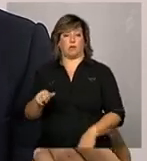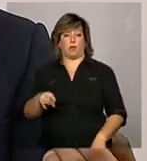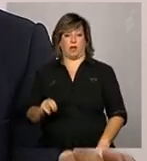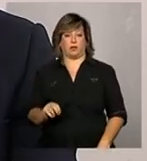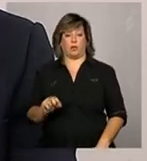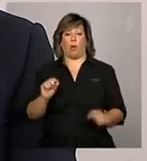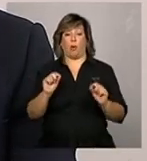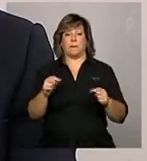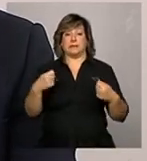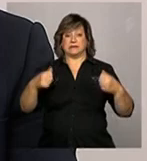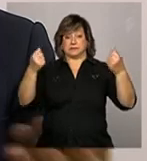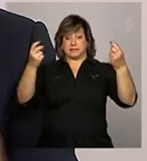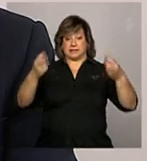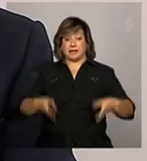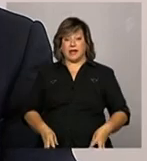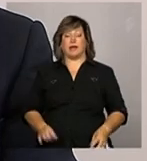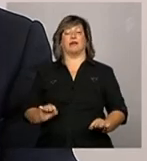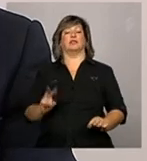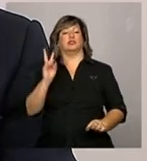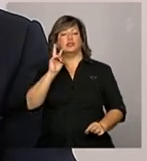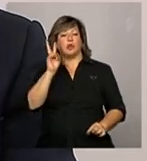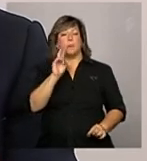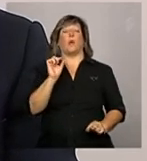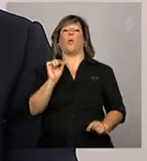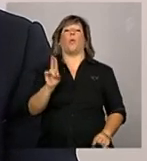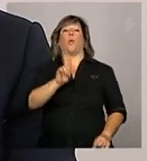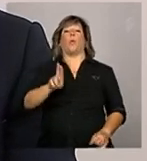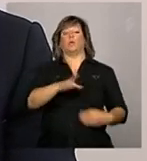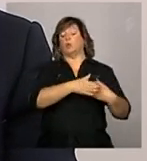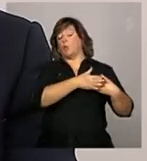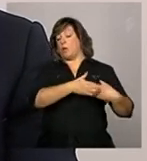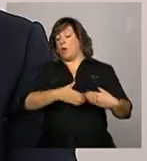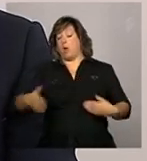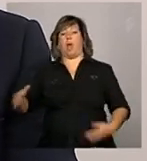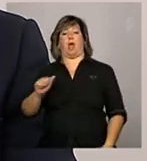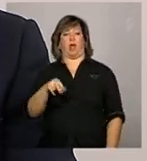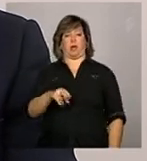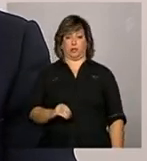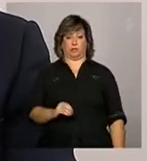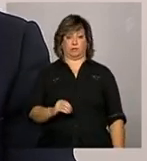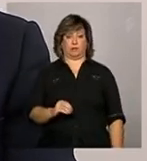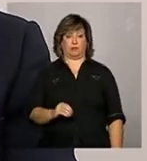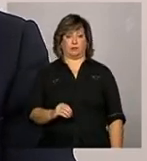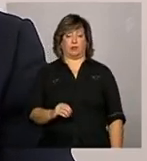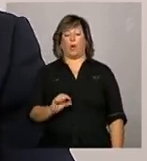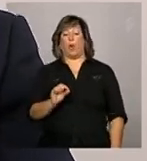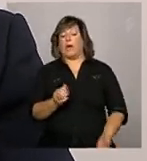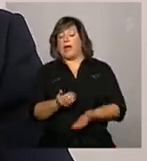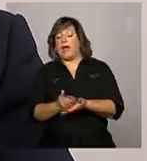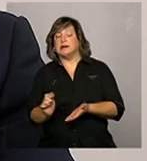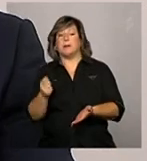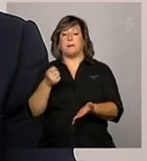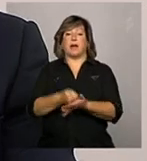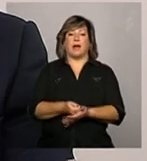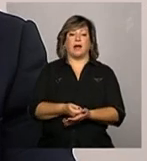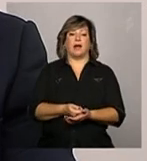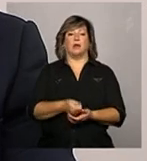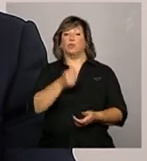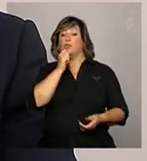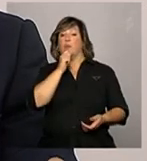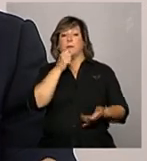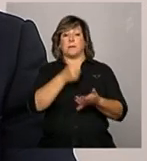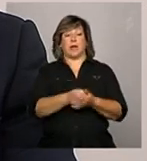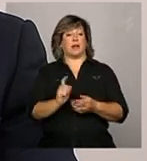sobre a movimentação financeira realizada ao longo do ano restos a pagar empenhado mas não pago não